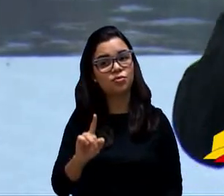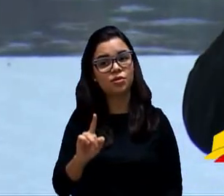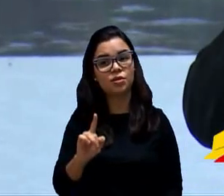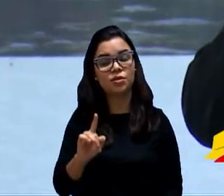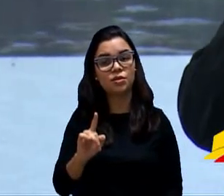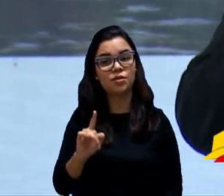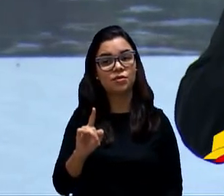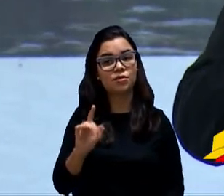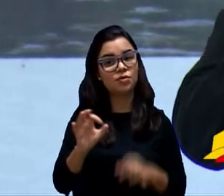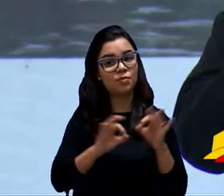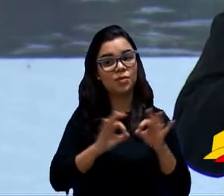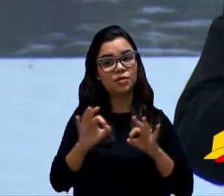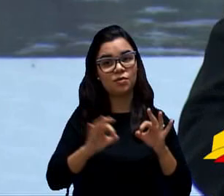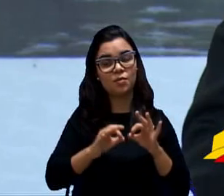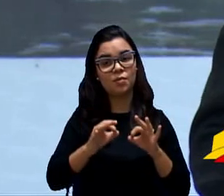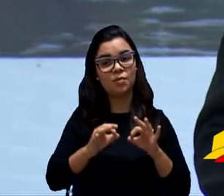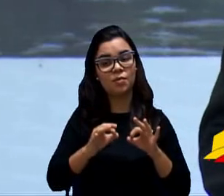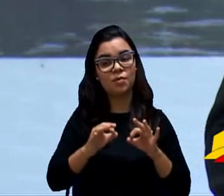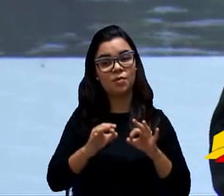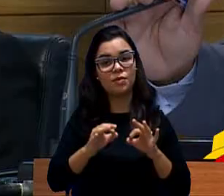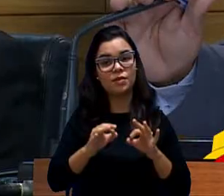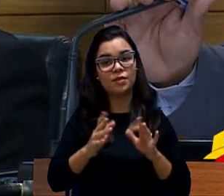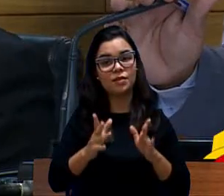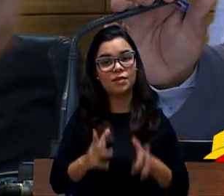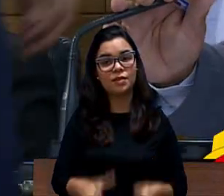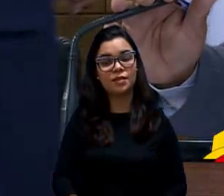Senhor presidente... O projeto...